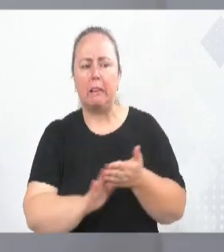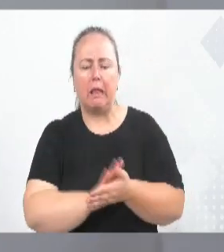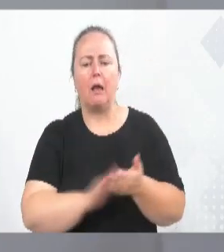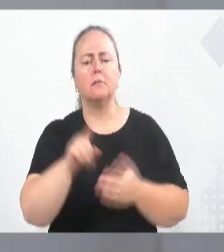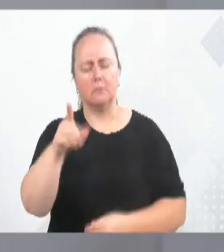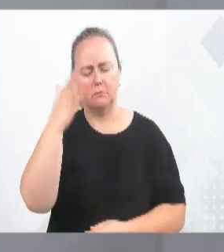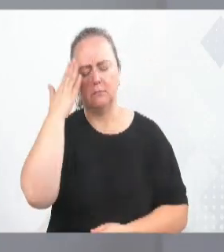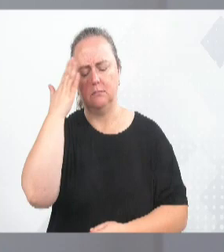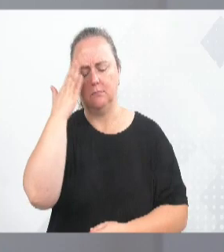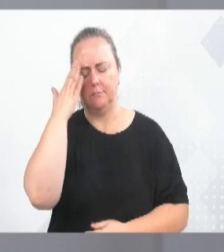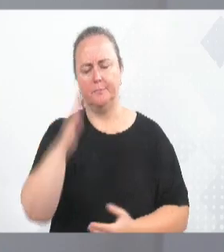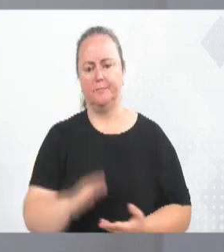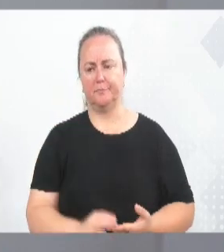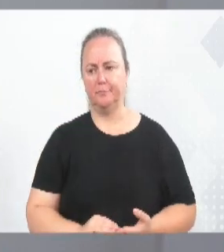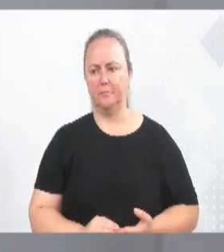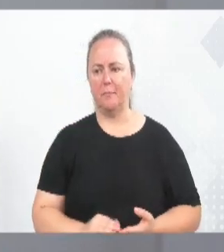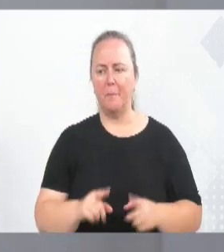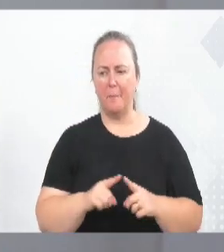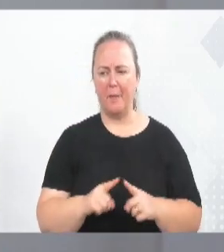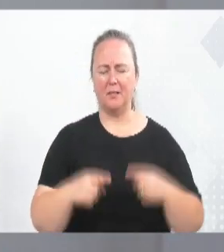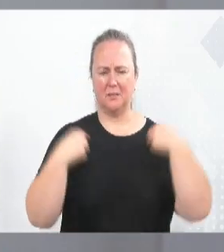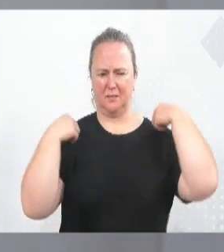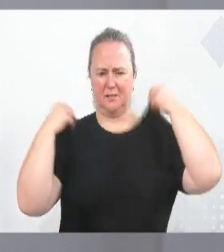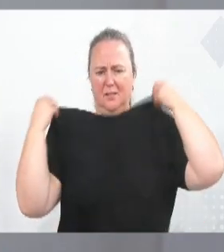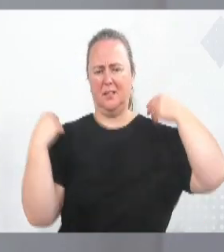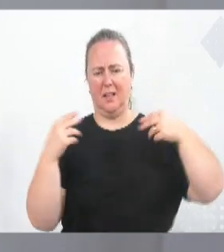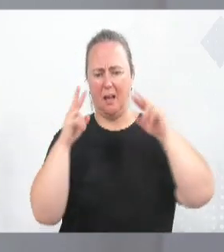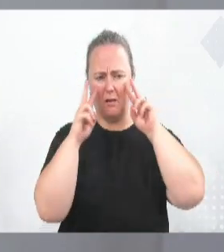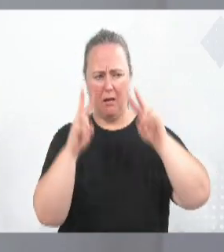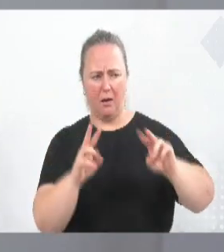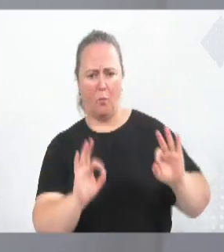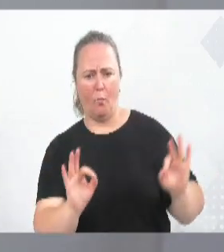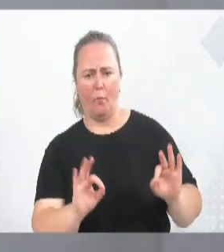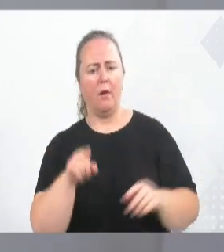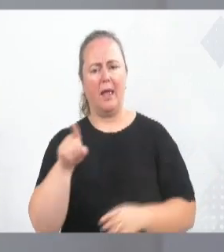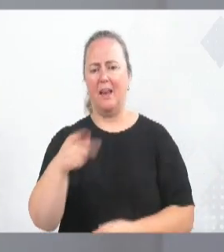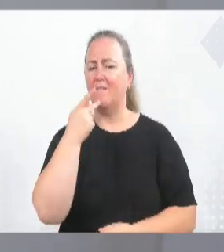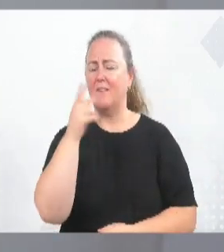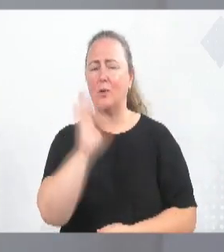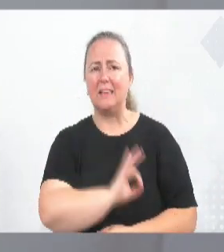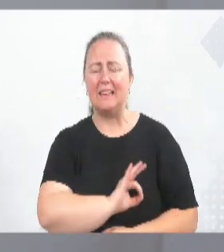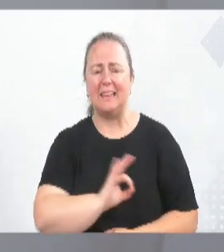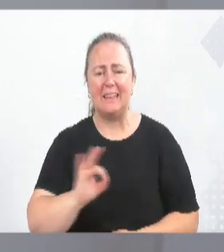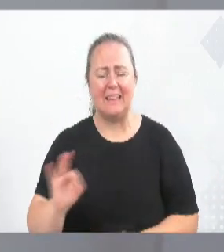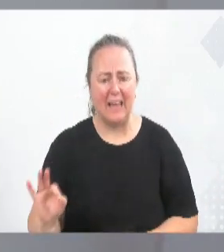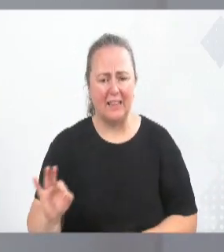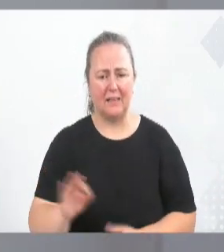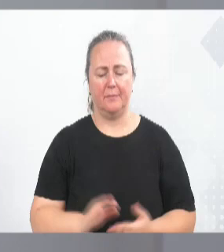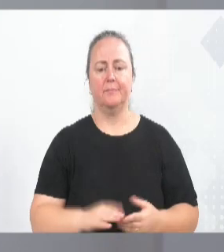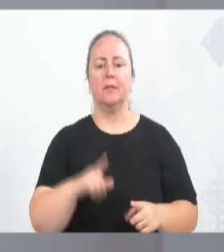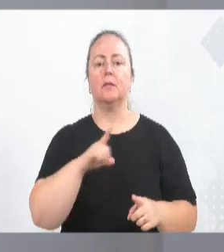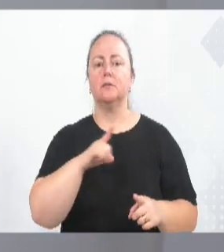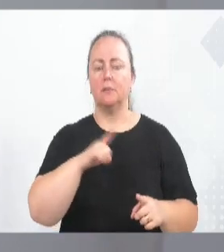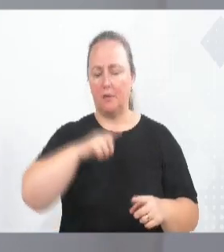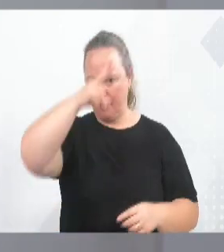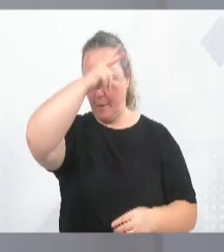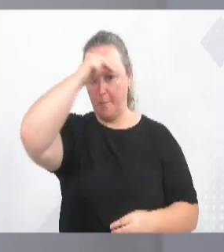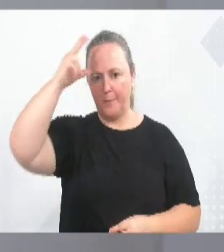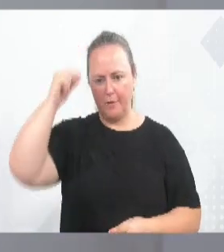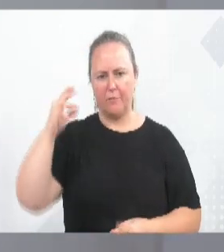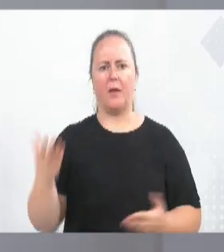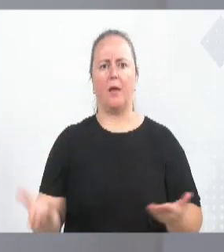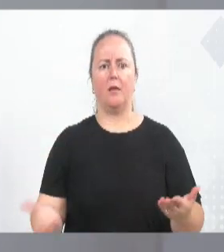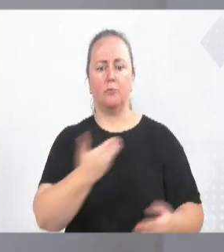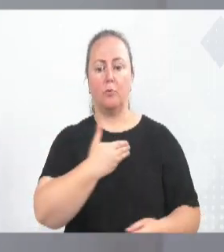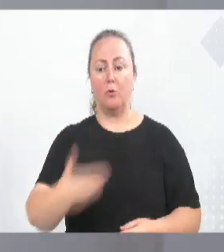senhor sabe disso, não reconhecer o trabalho que o senhor fez. Isso eu não ouvi nenhuma vez ele não reconhecendo. Vi outros prefeitos de outras regiões, o governo do